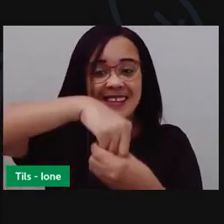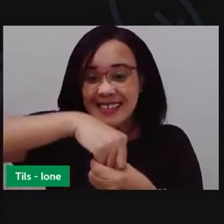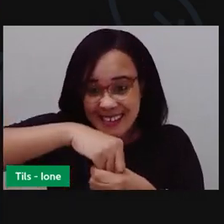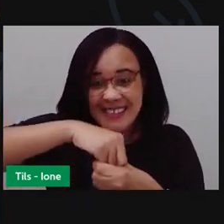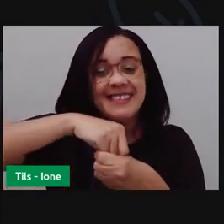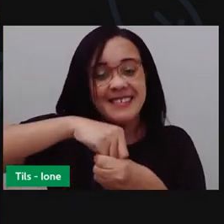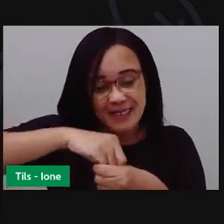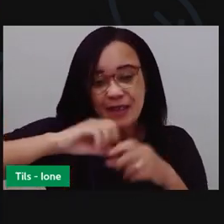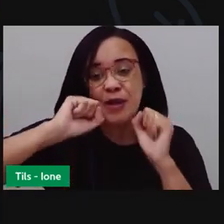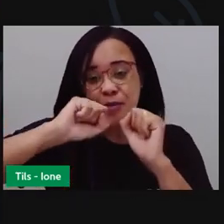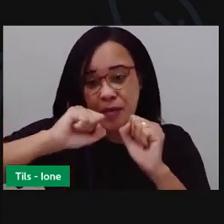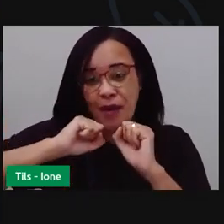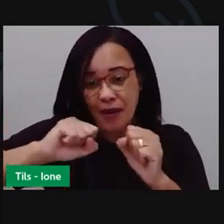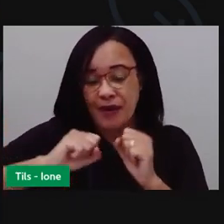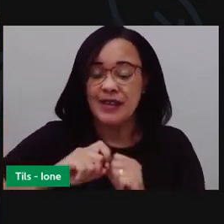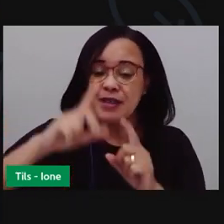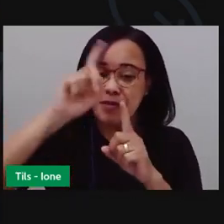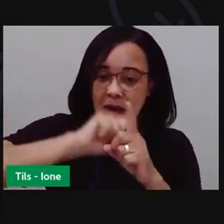com coco,